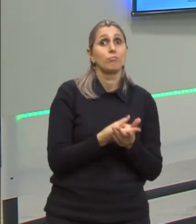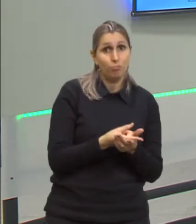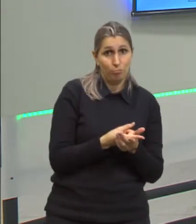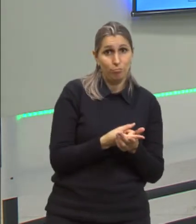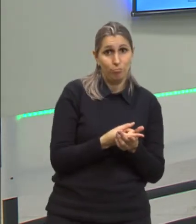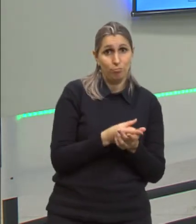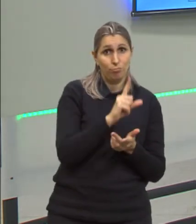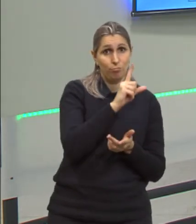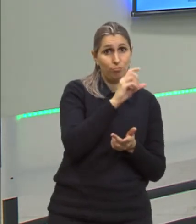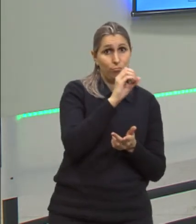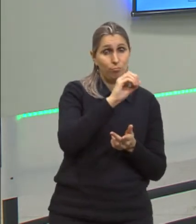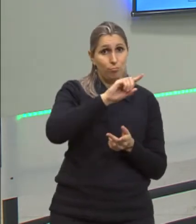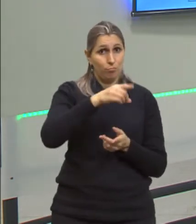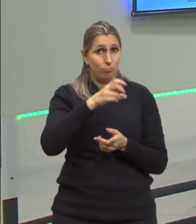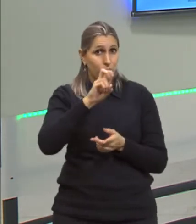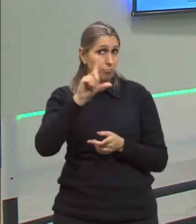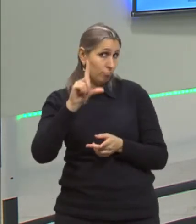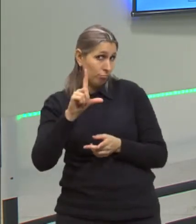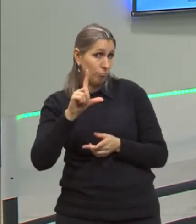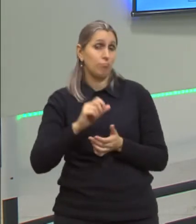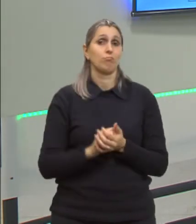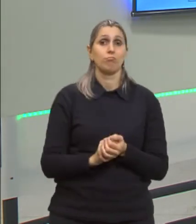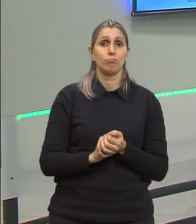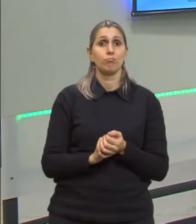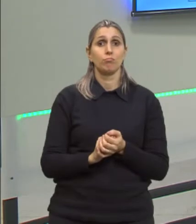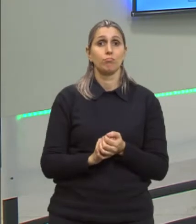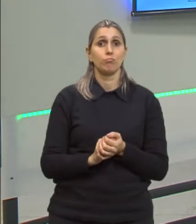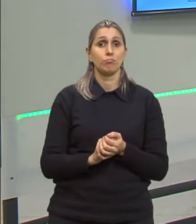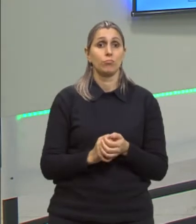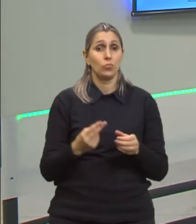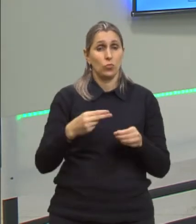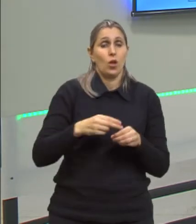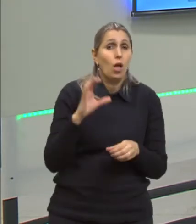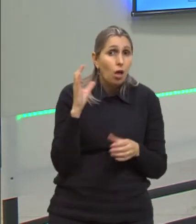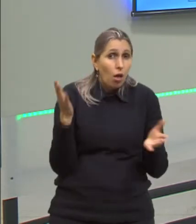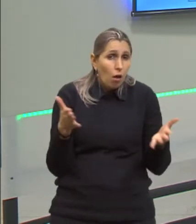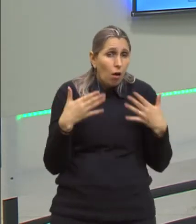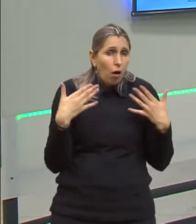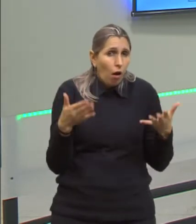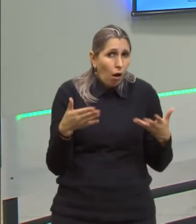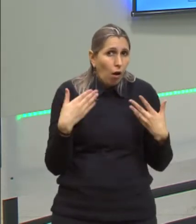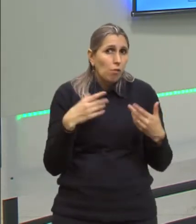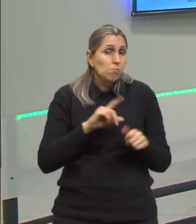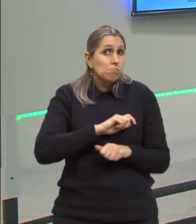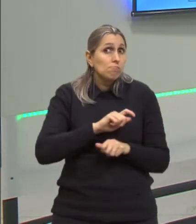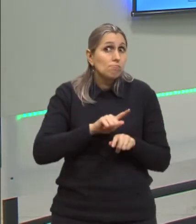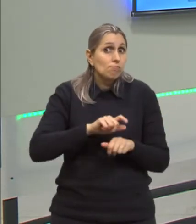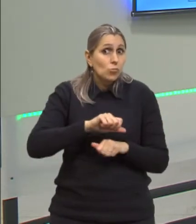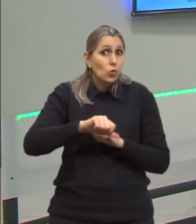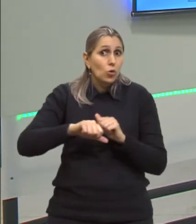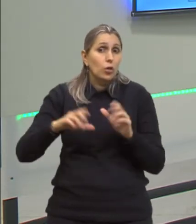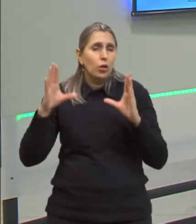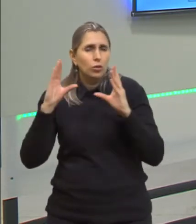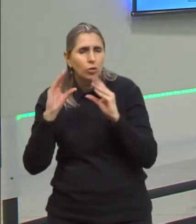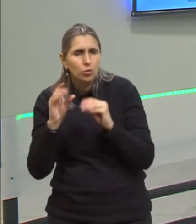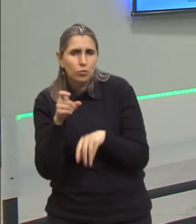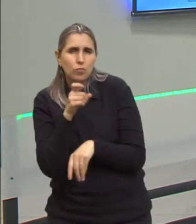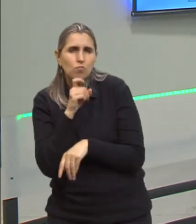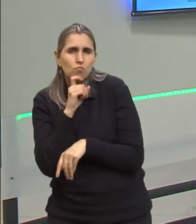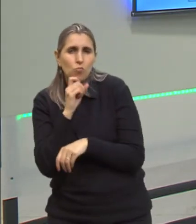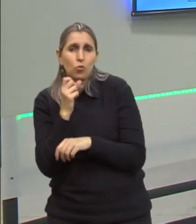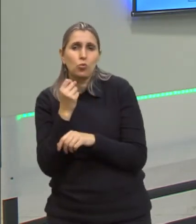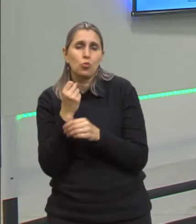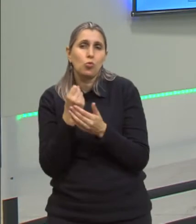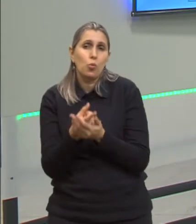10,5 litros quando está muito quente, mas quando chegar de noite, na verdade, você comprou